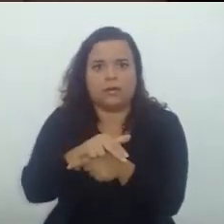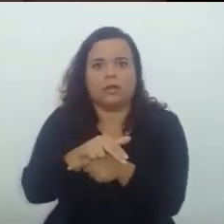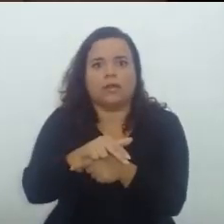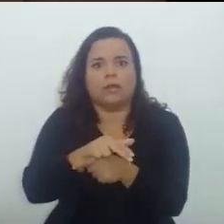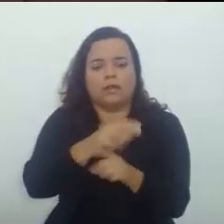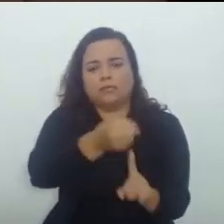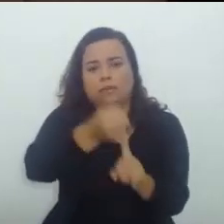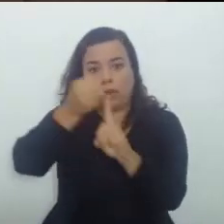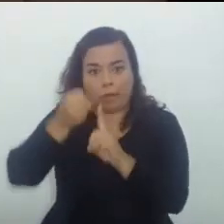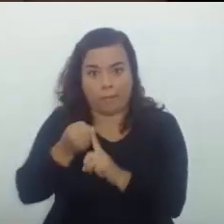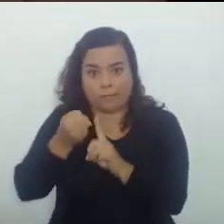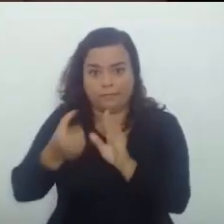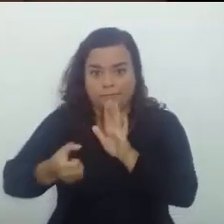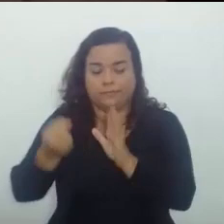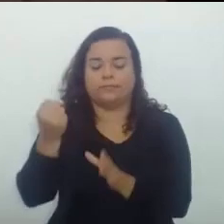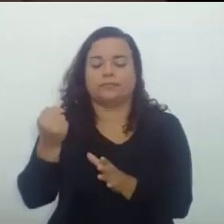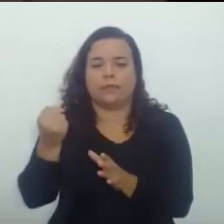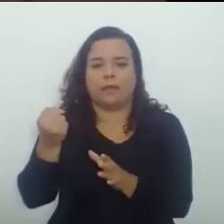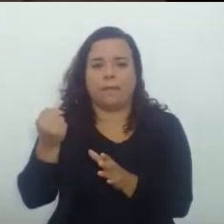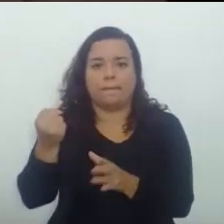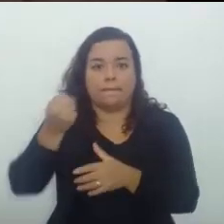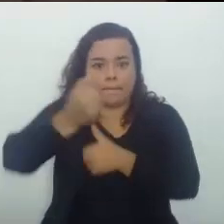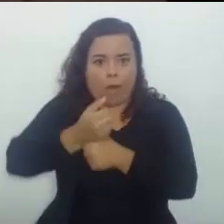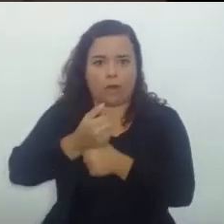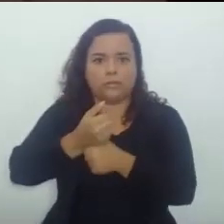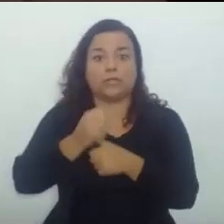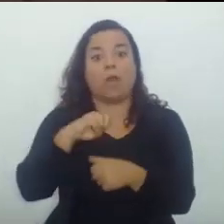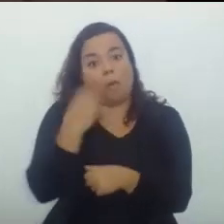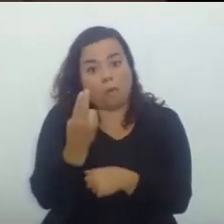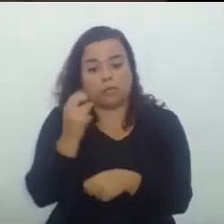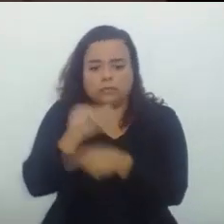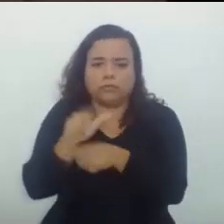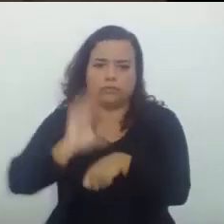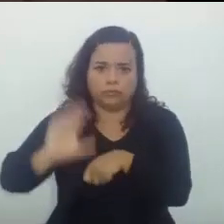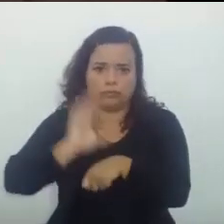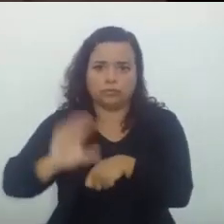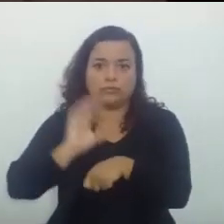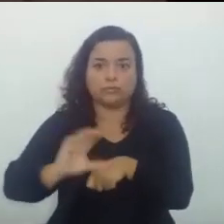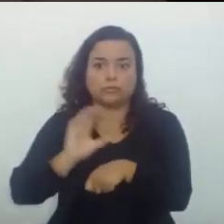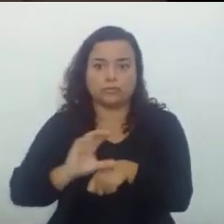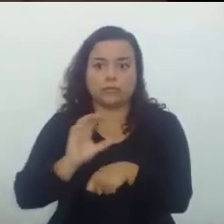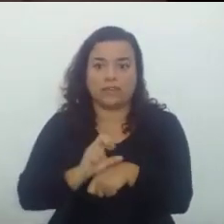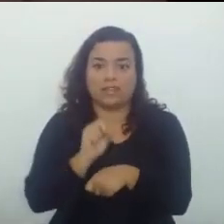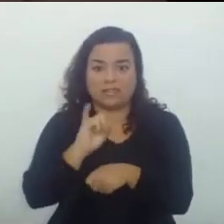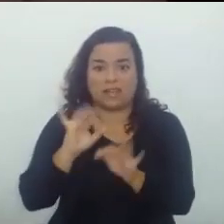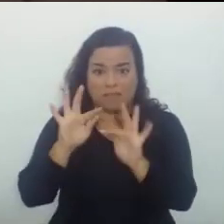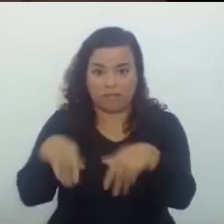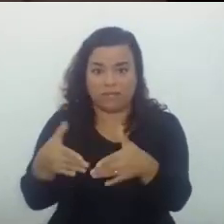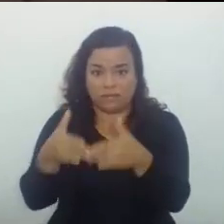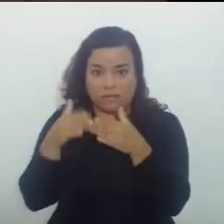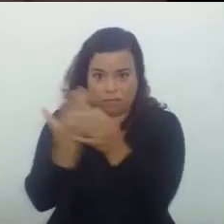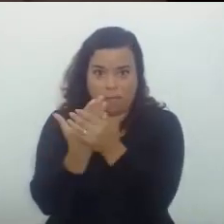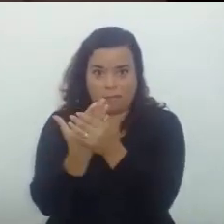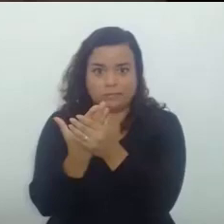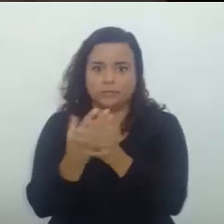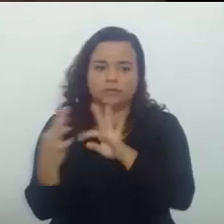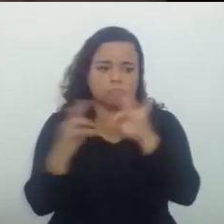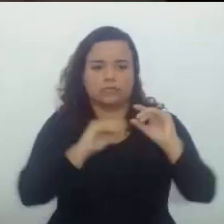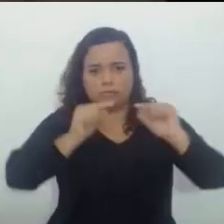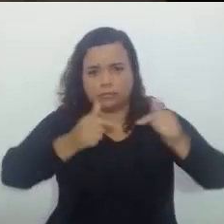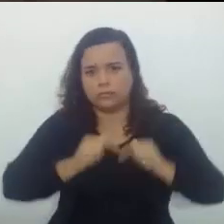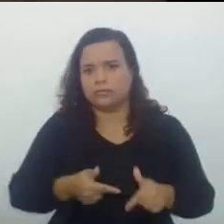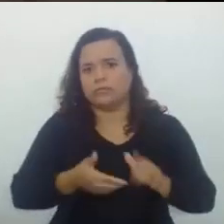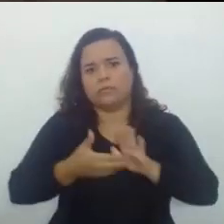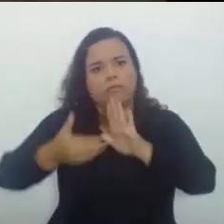Uma vez Cessado Eliminar Esse Todos esses Atos São inválidos Eliminar Caça Os